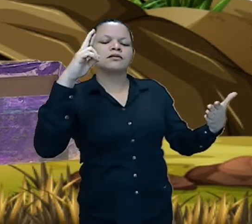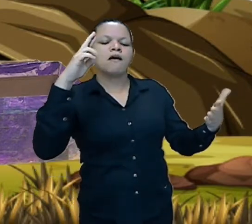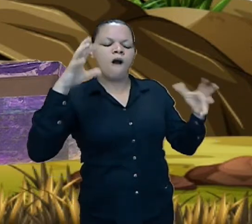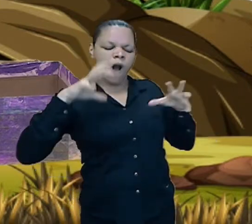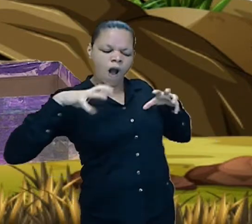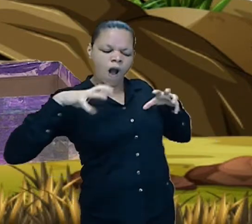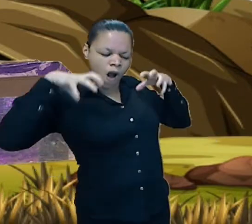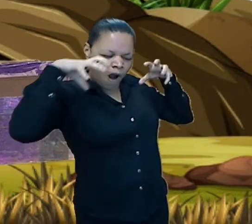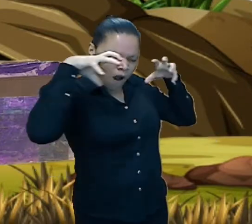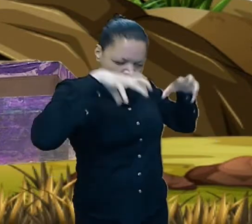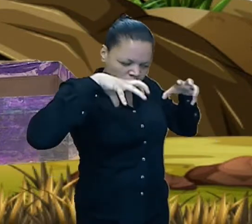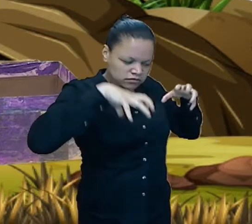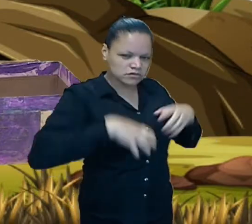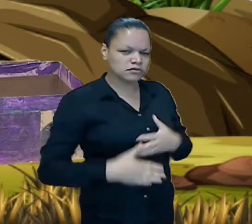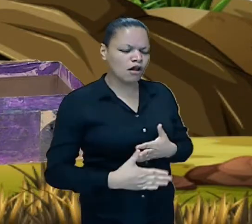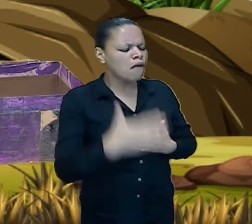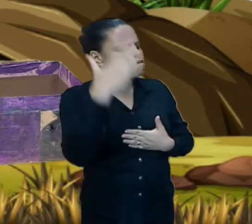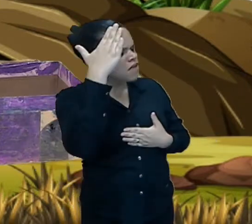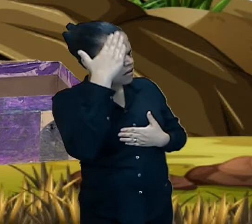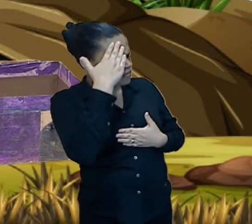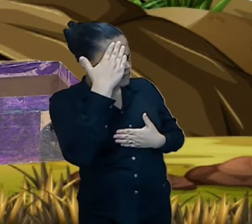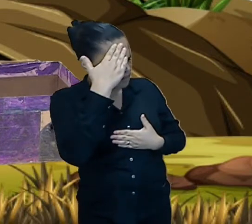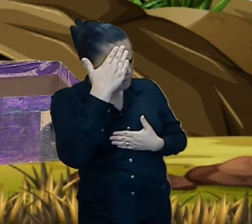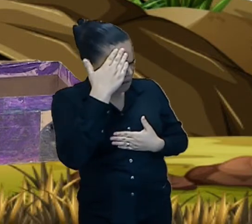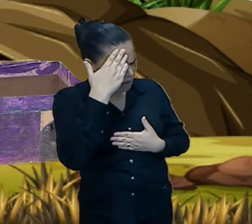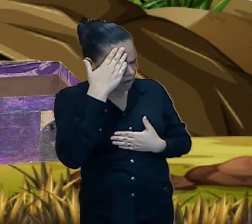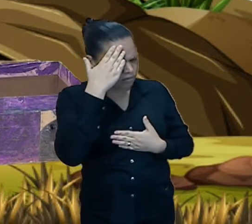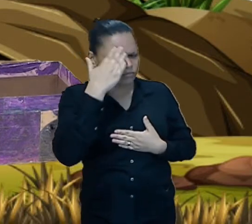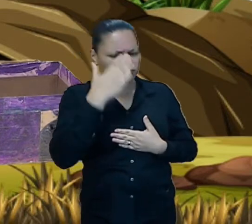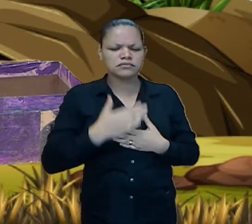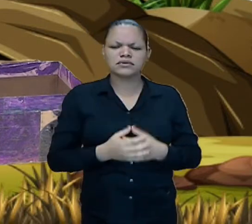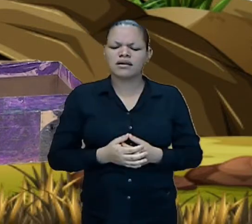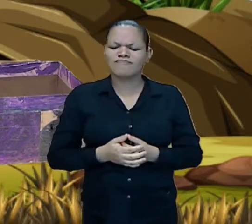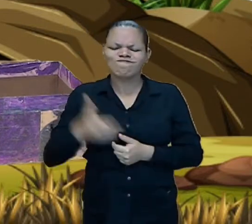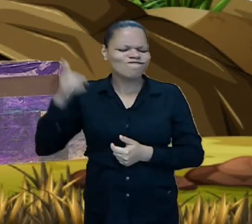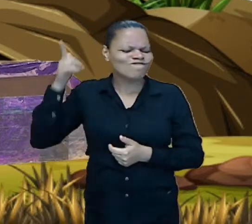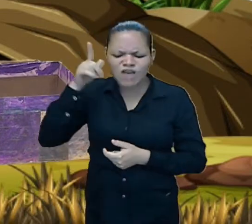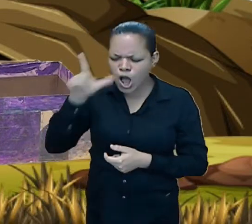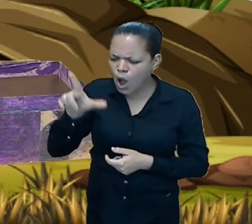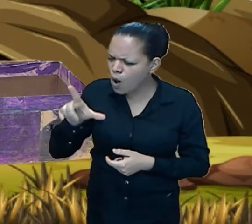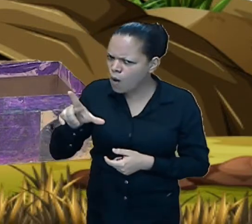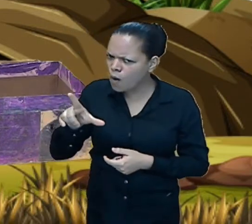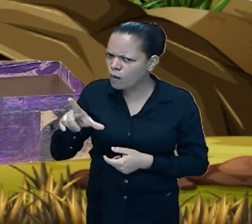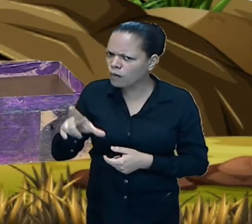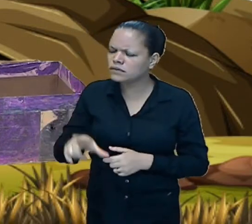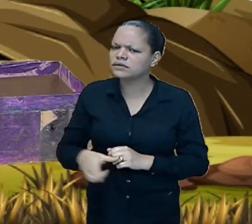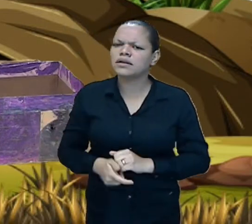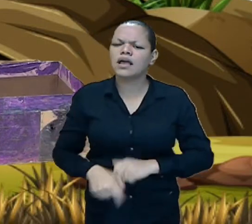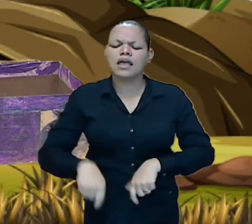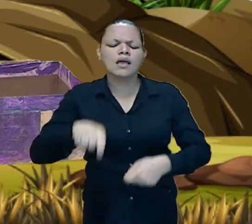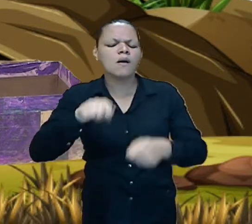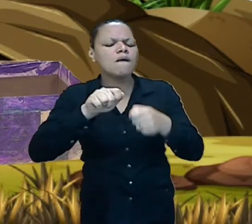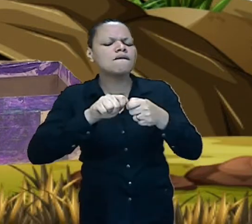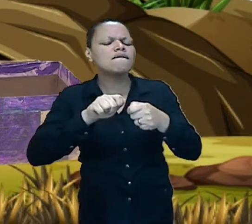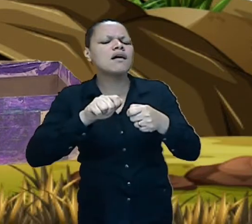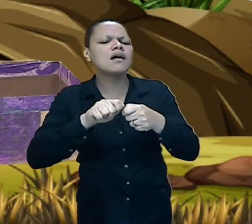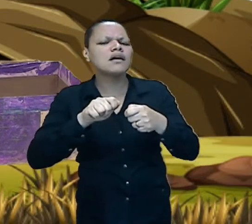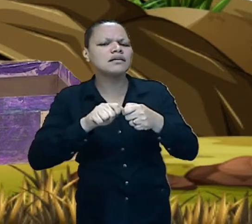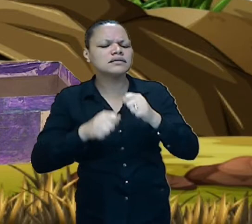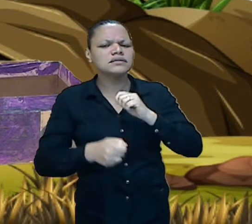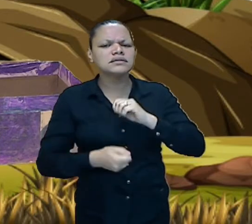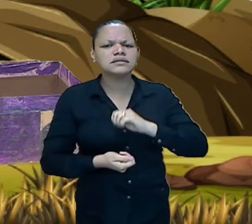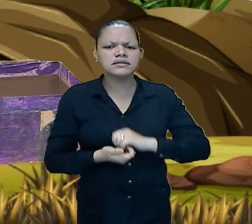ficamos sabendo que o senhor não conseguiu cumprir o regulamento da